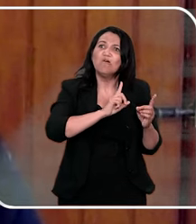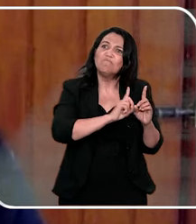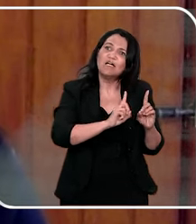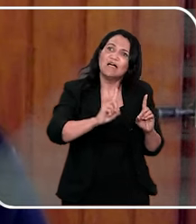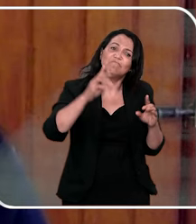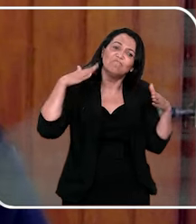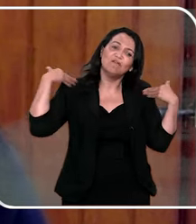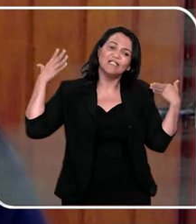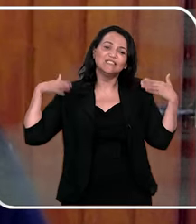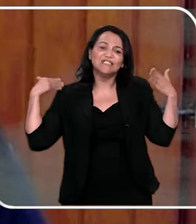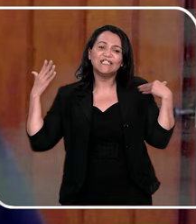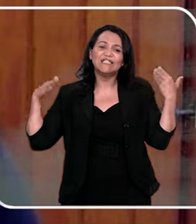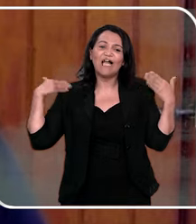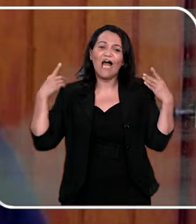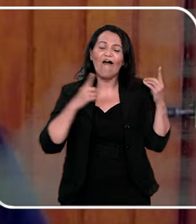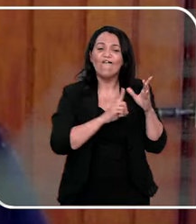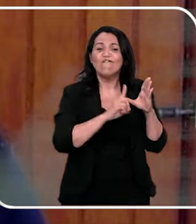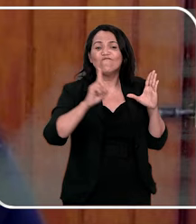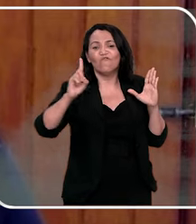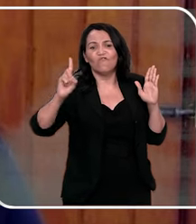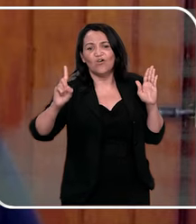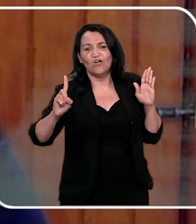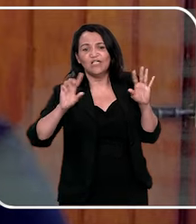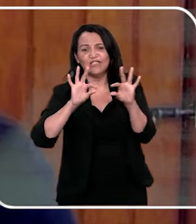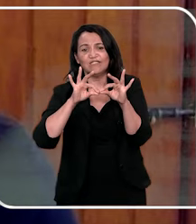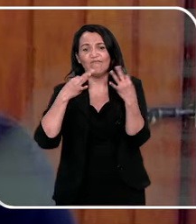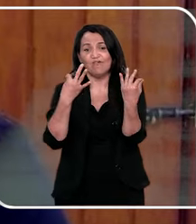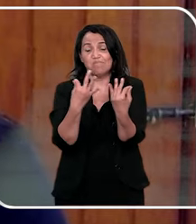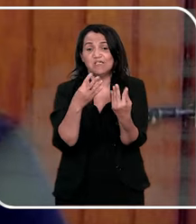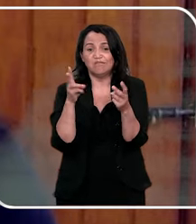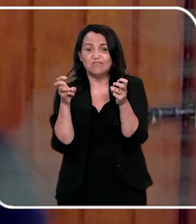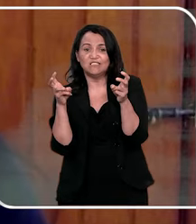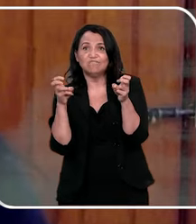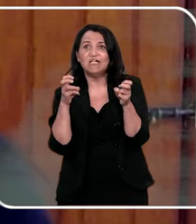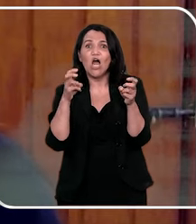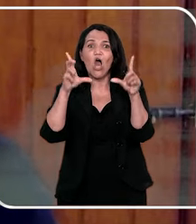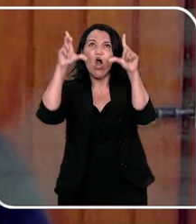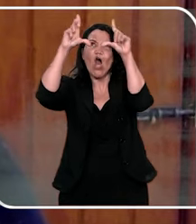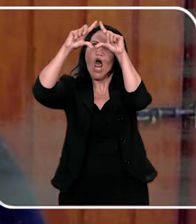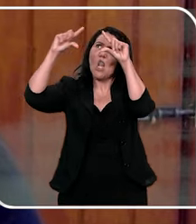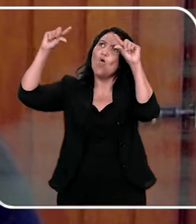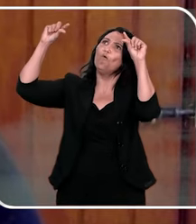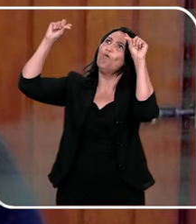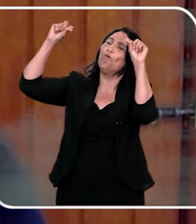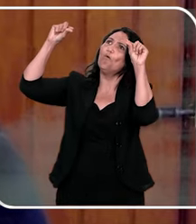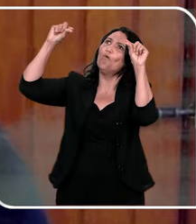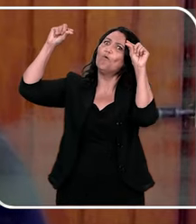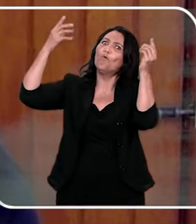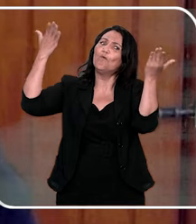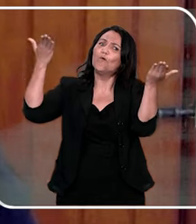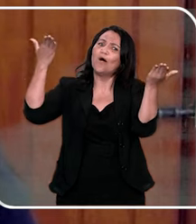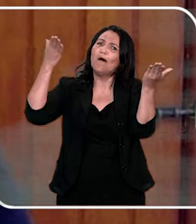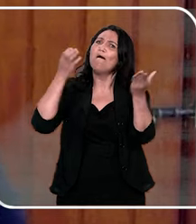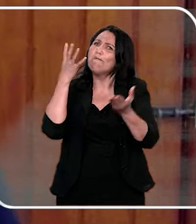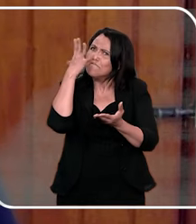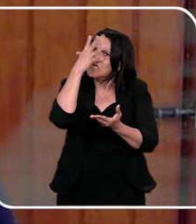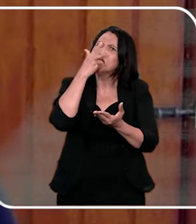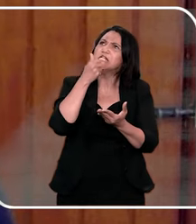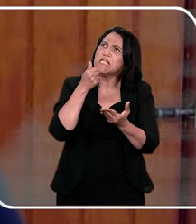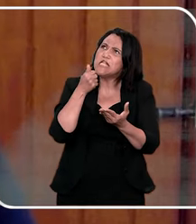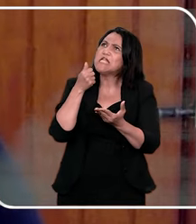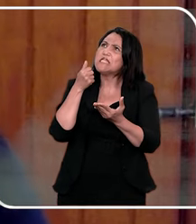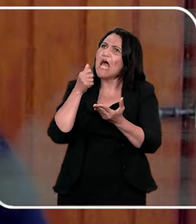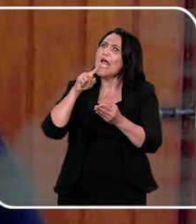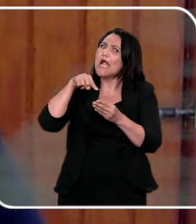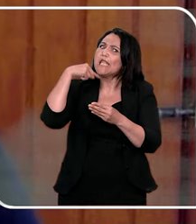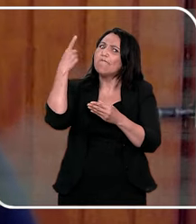jardim, e ia com ela, com o bebê, pra uma área fora do campo de visão da família, alô, que bonitinho,